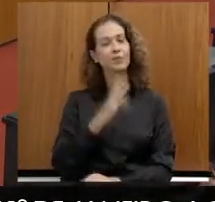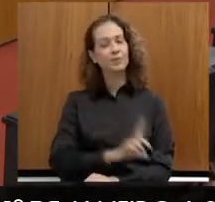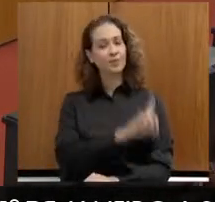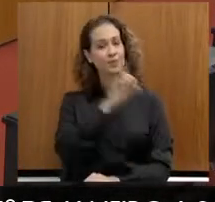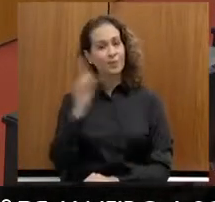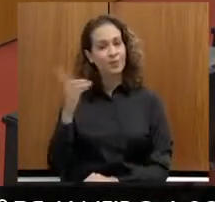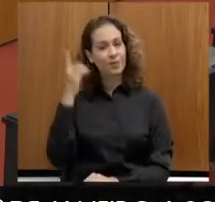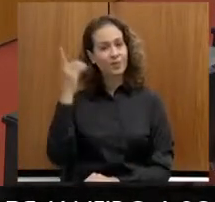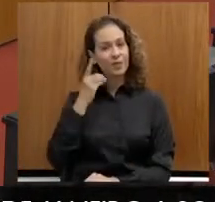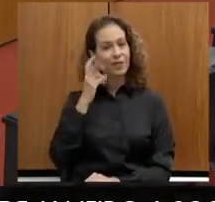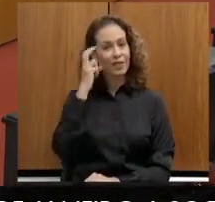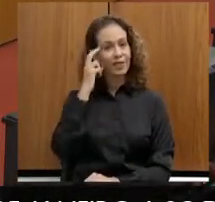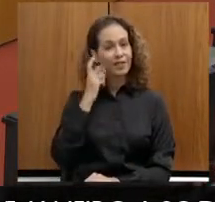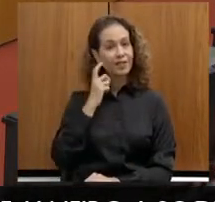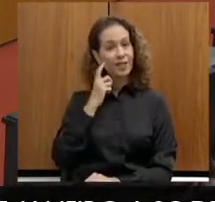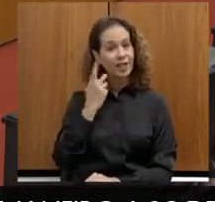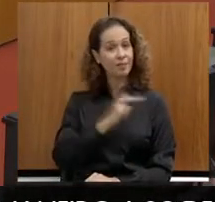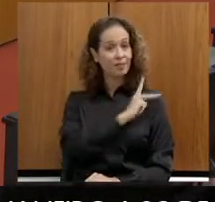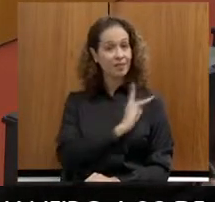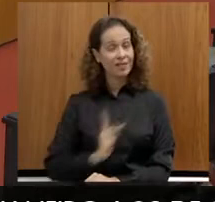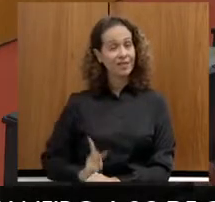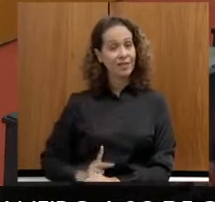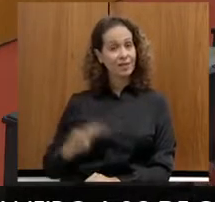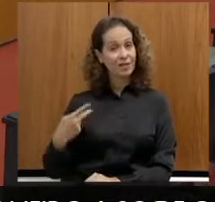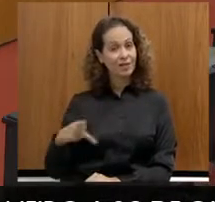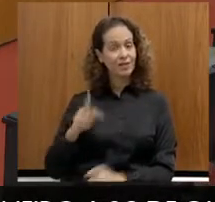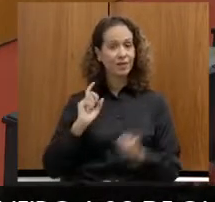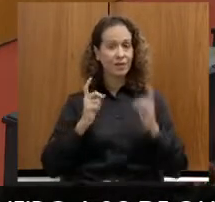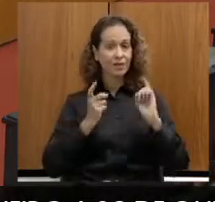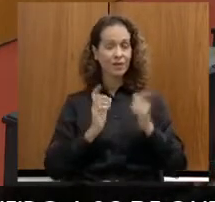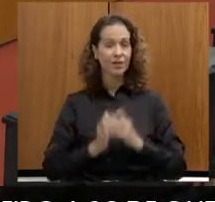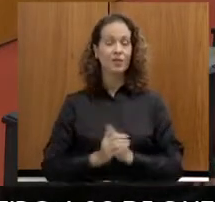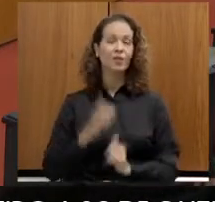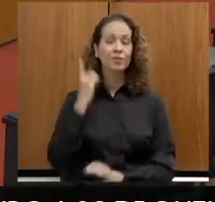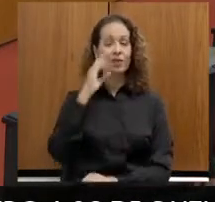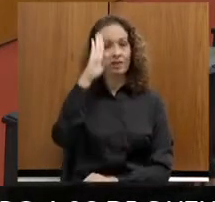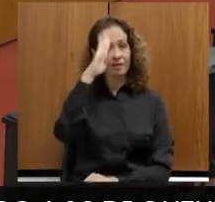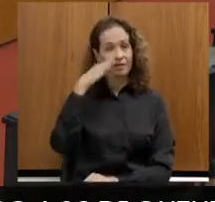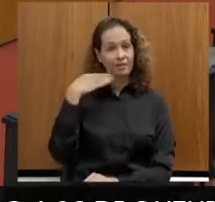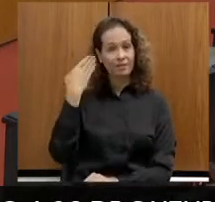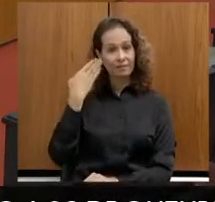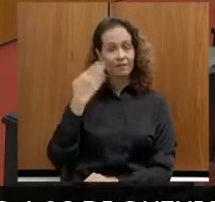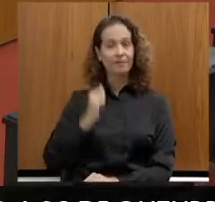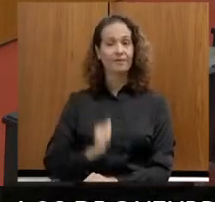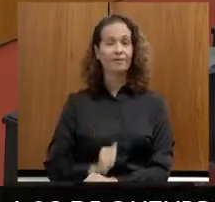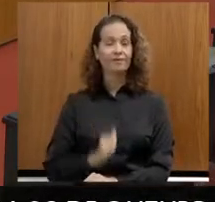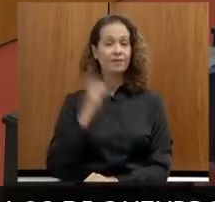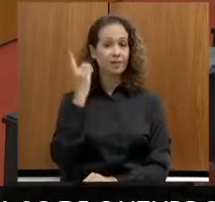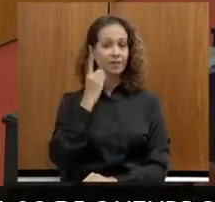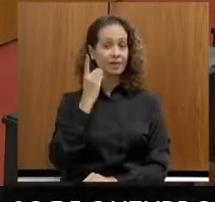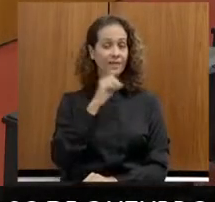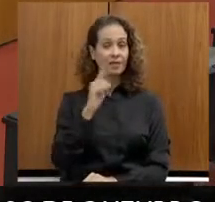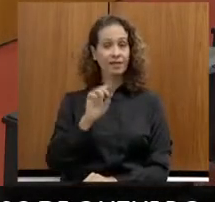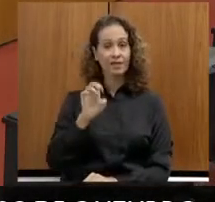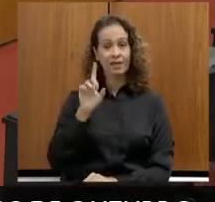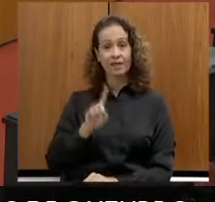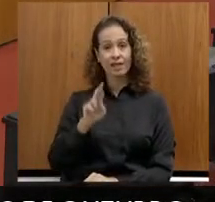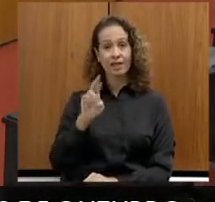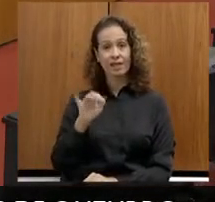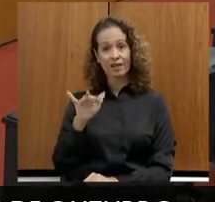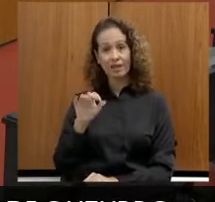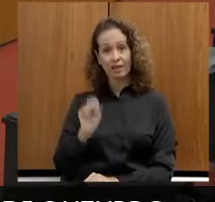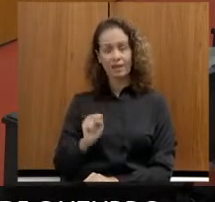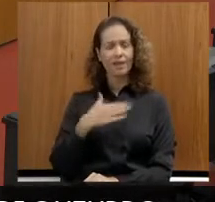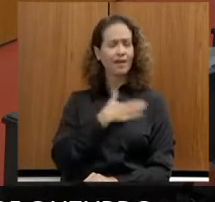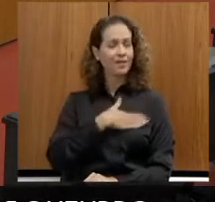Zé Guilherme, que está presidindo essa sessão, deputada Beatriz Serqueira, deputado Zé Reis. É um prazer estar